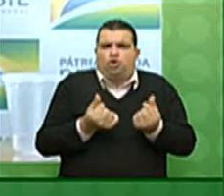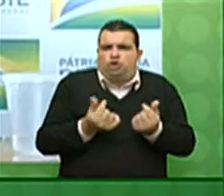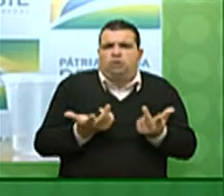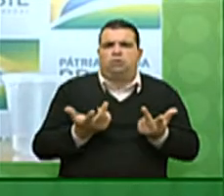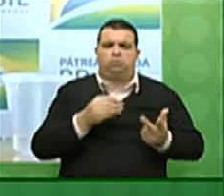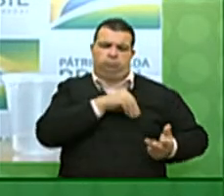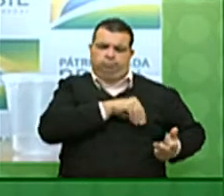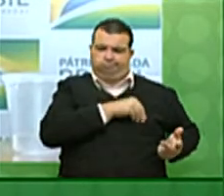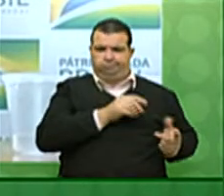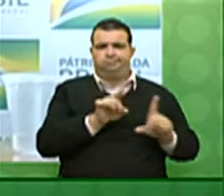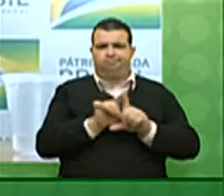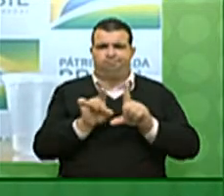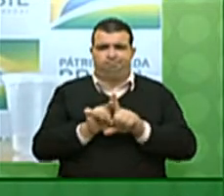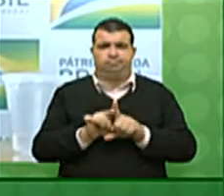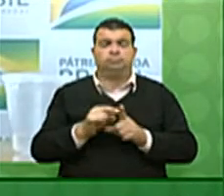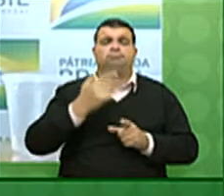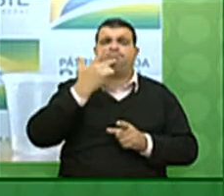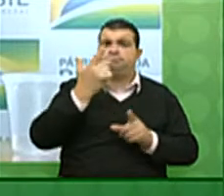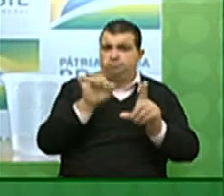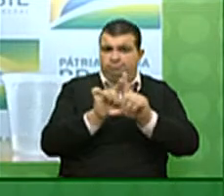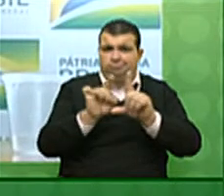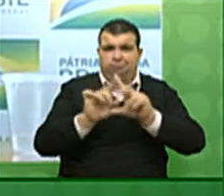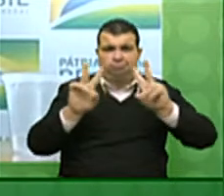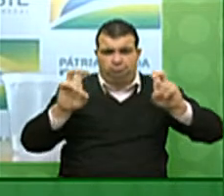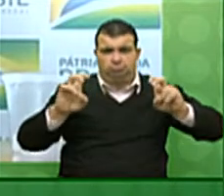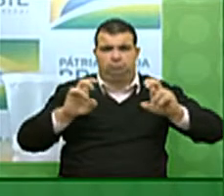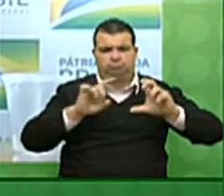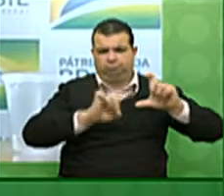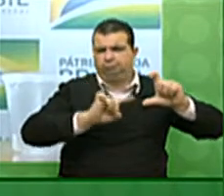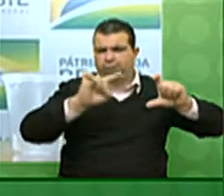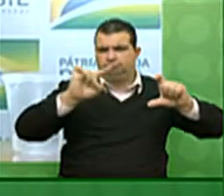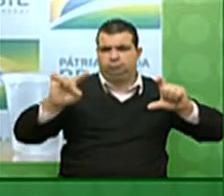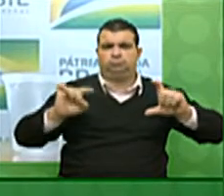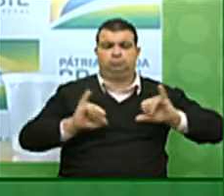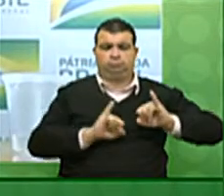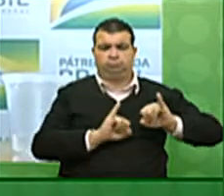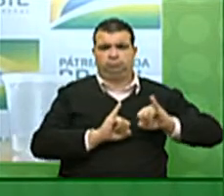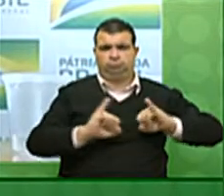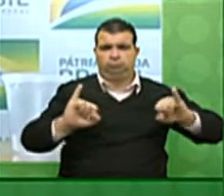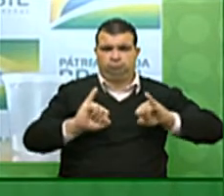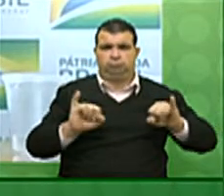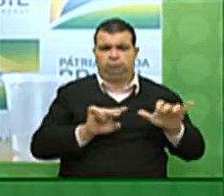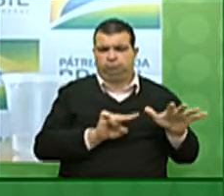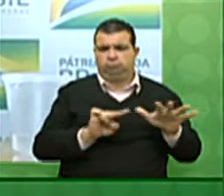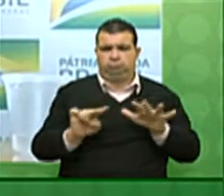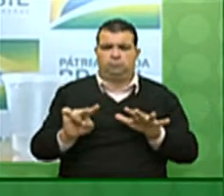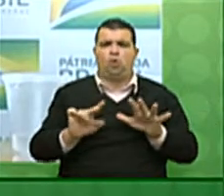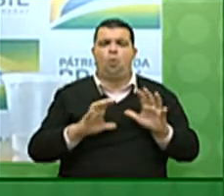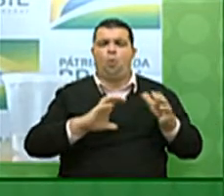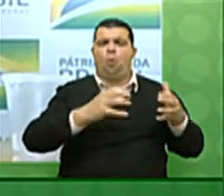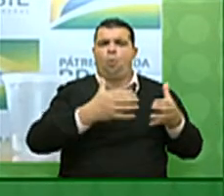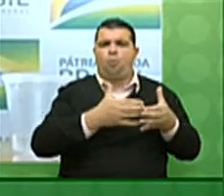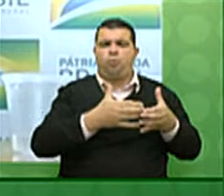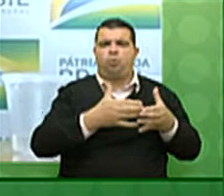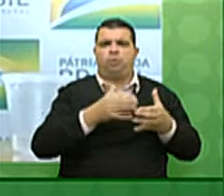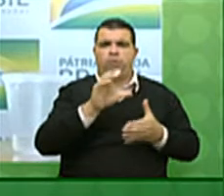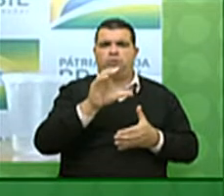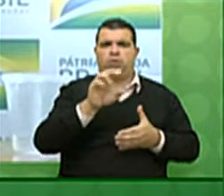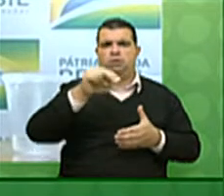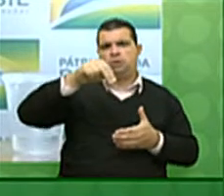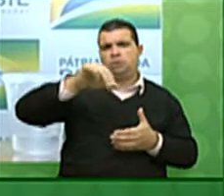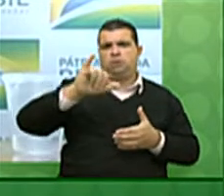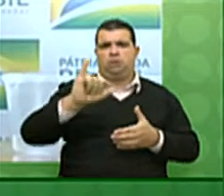Menciono ainda levantamento publicado esta semana pela Confederação Nacional da Indústria